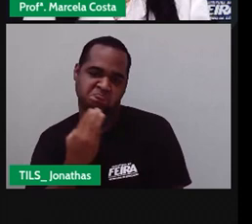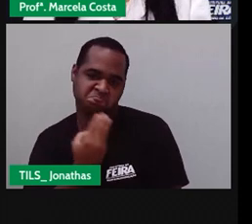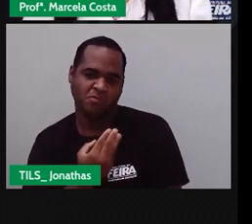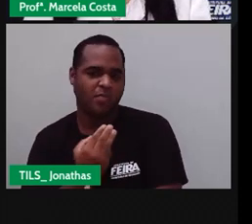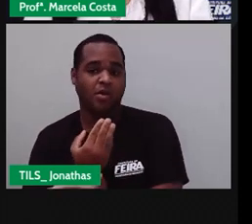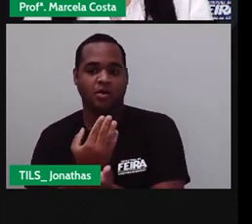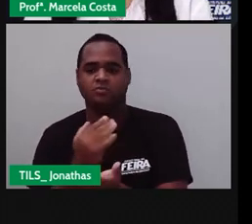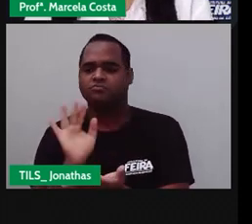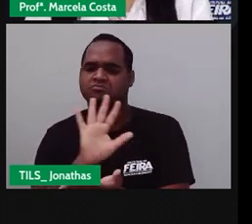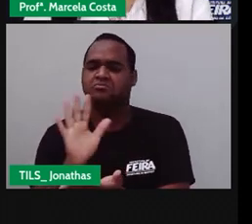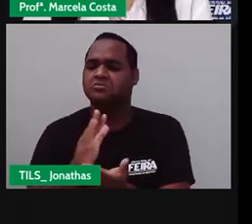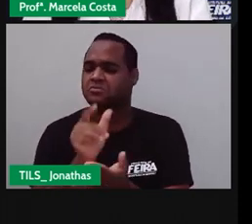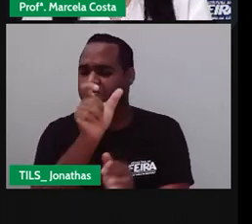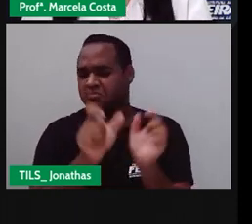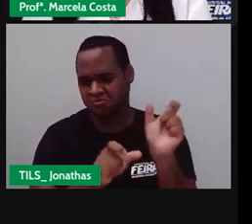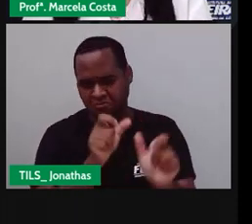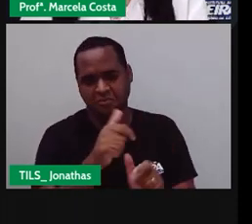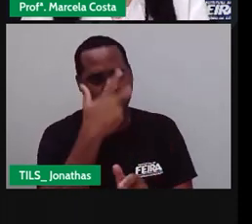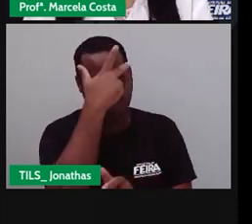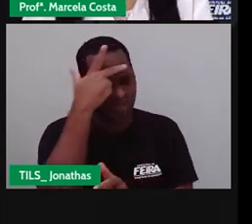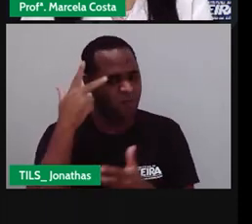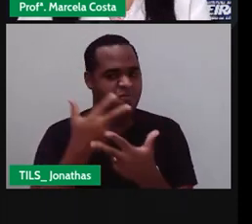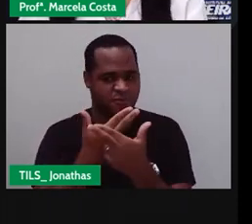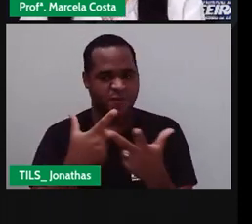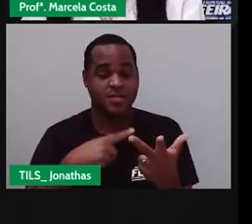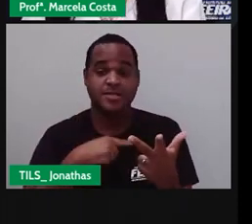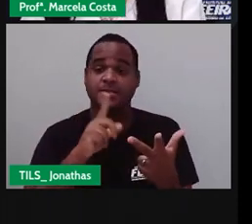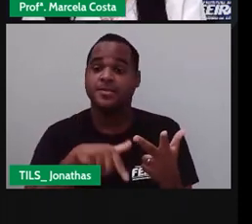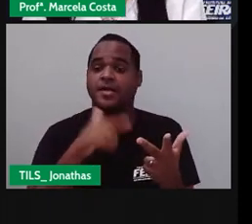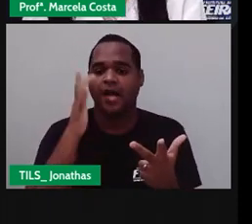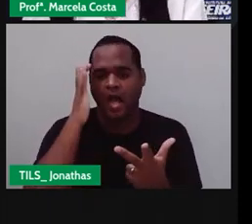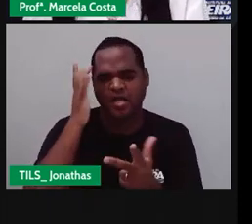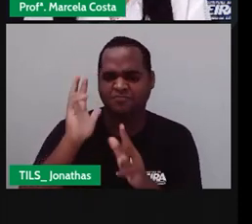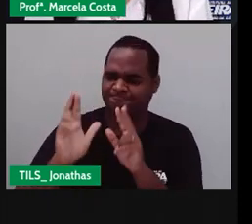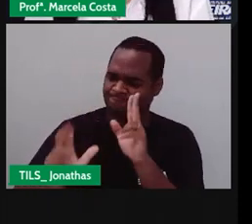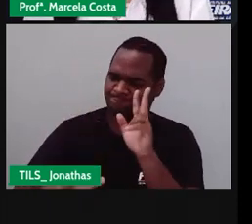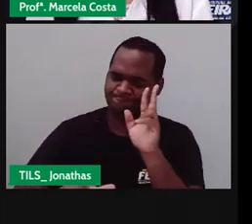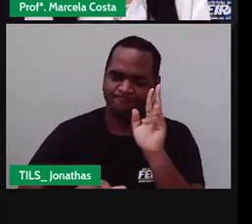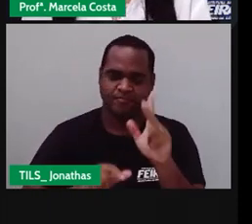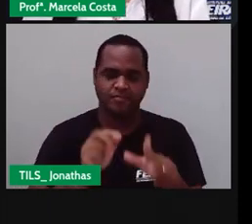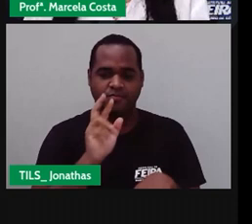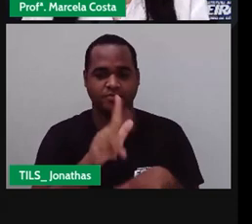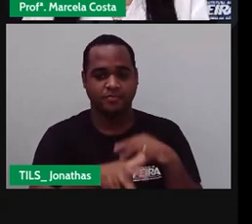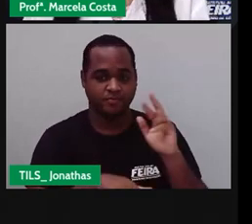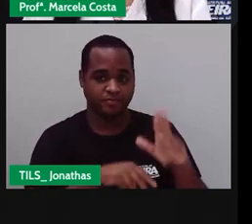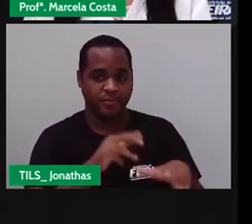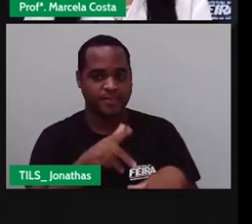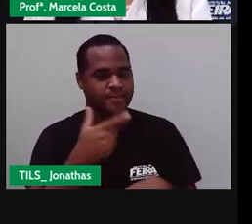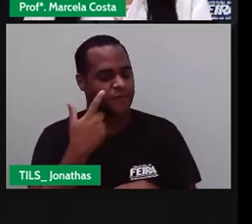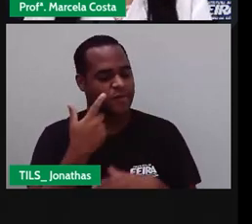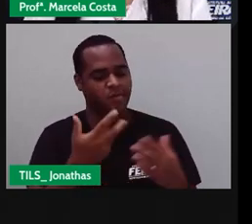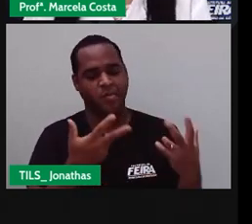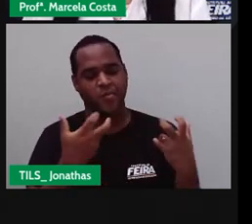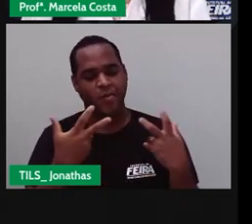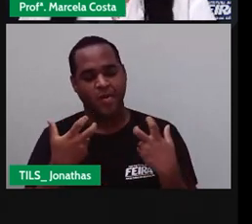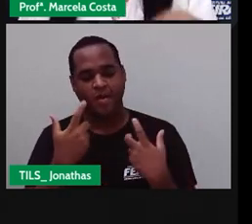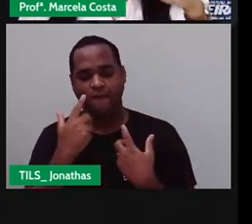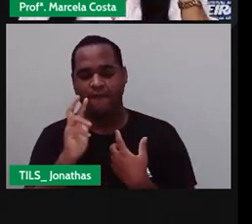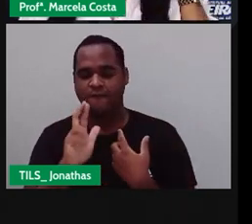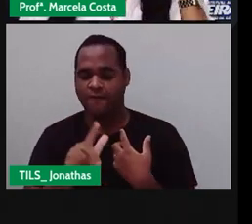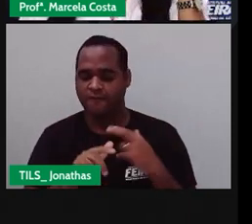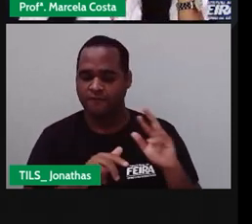São características Das pessoas Que as tornam Diferentes Então Vocês vão observar Essas